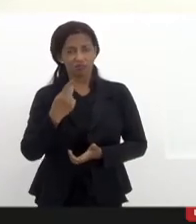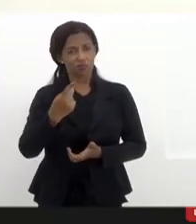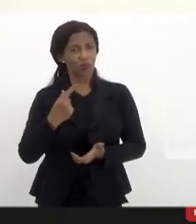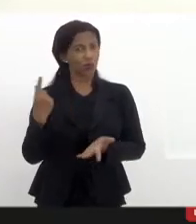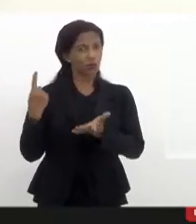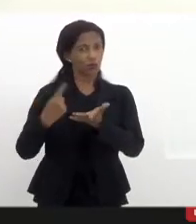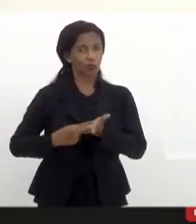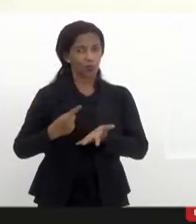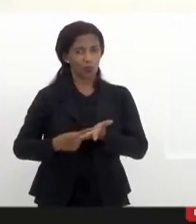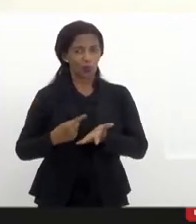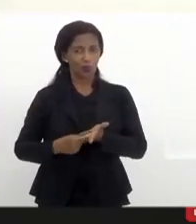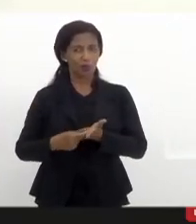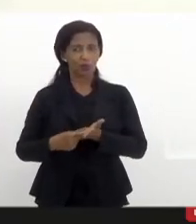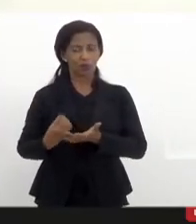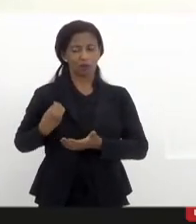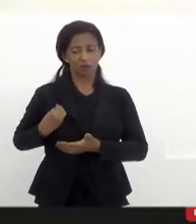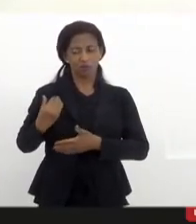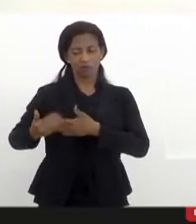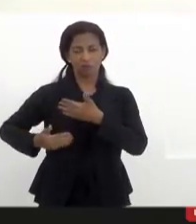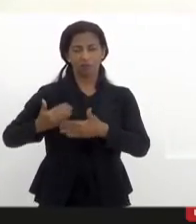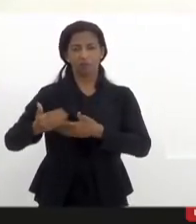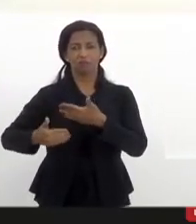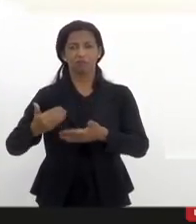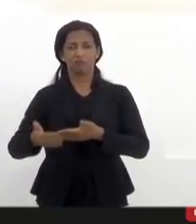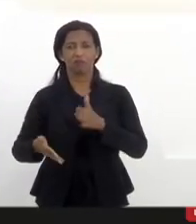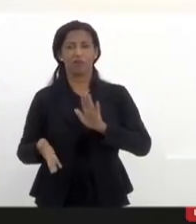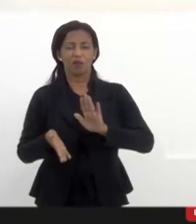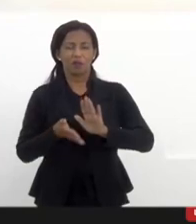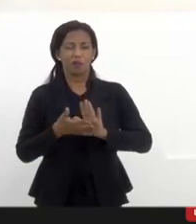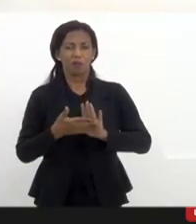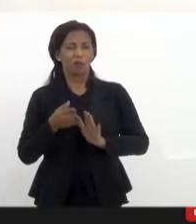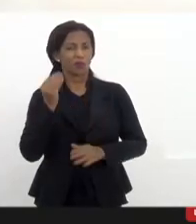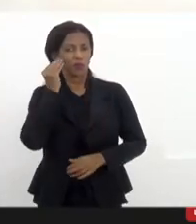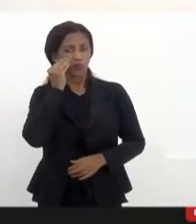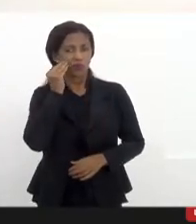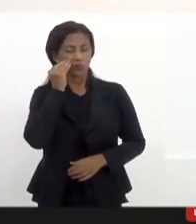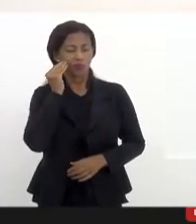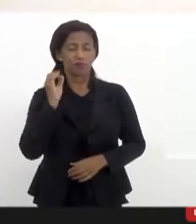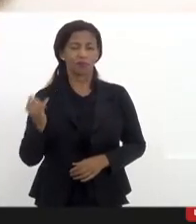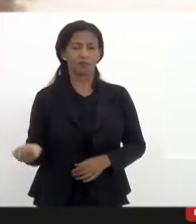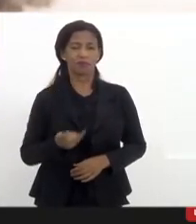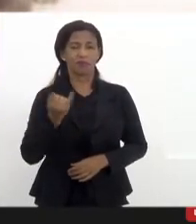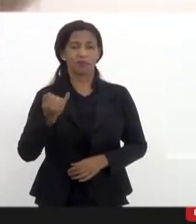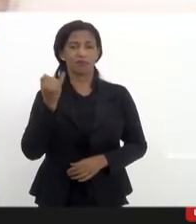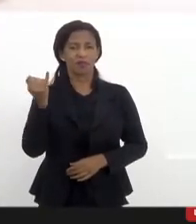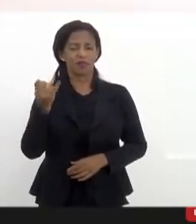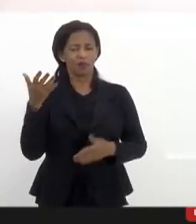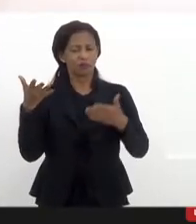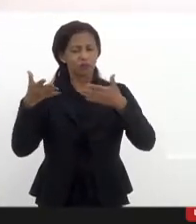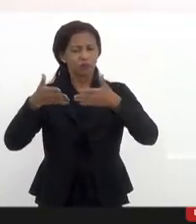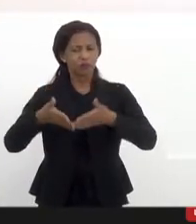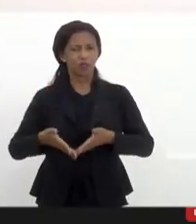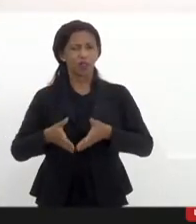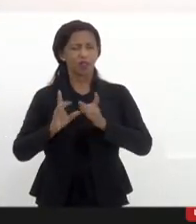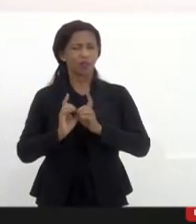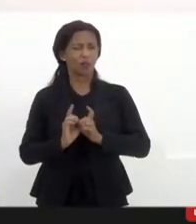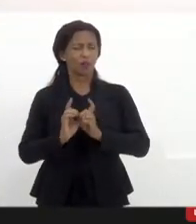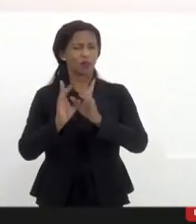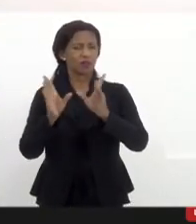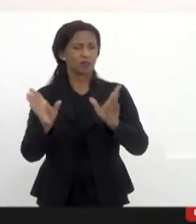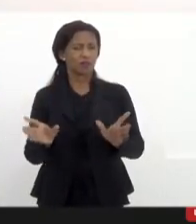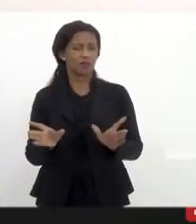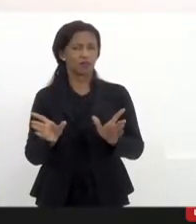a partir das nossas trajetórias, das nossas próprias vivências, a importância e a centralidade da democratização